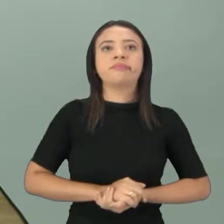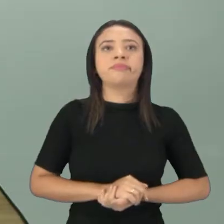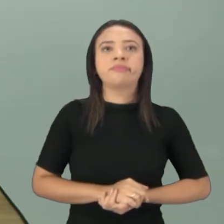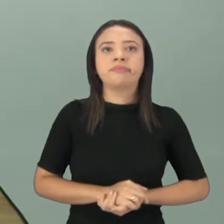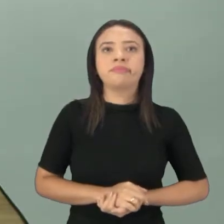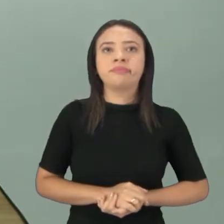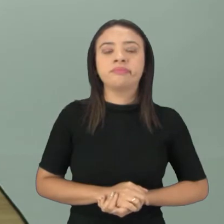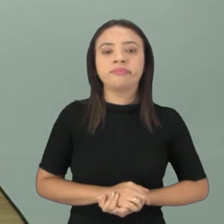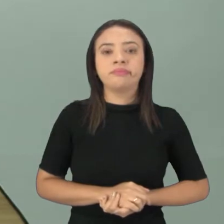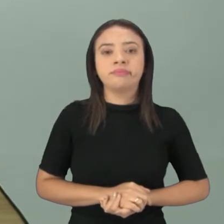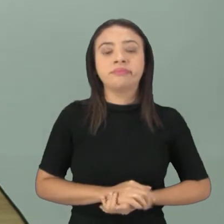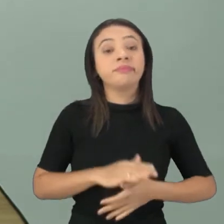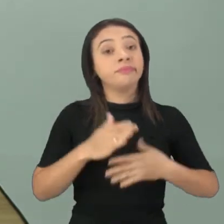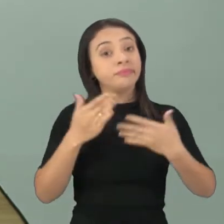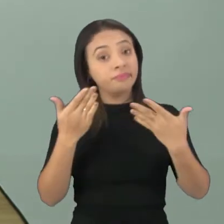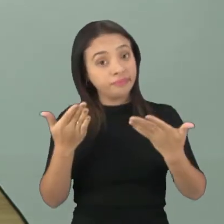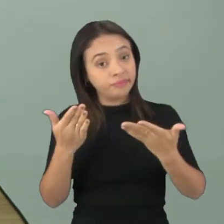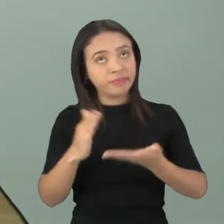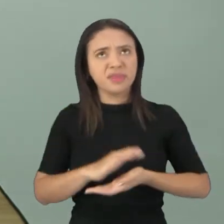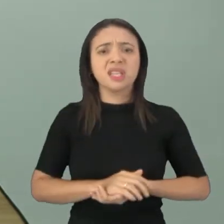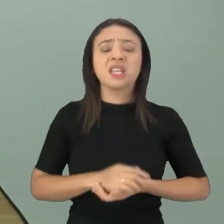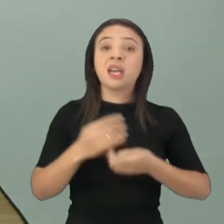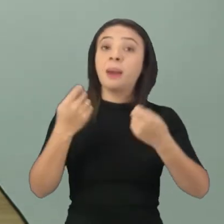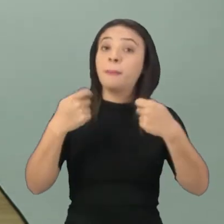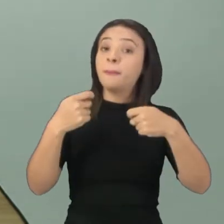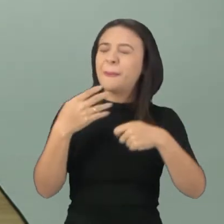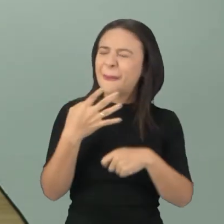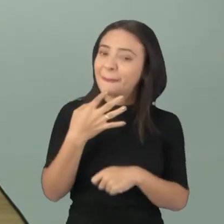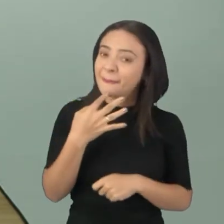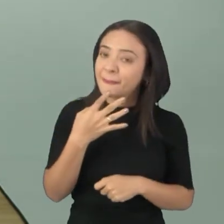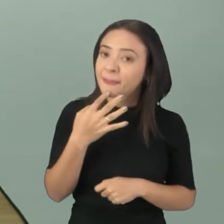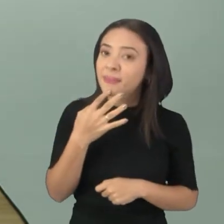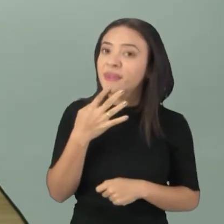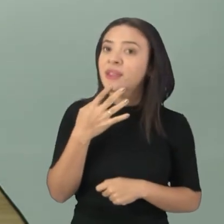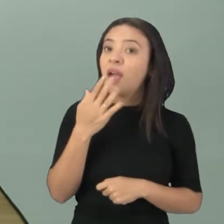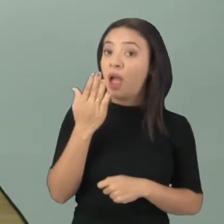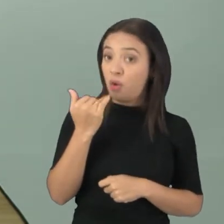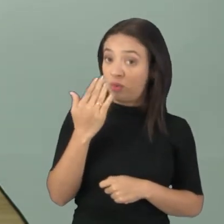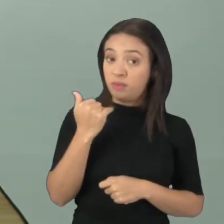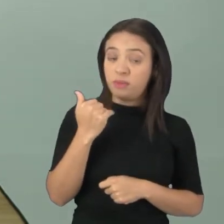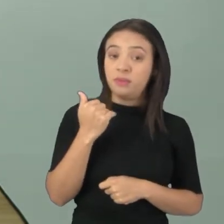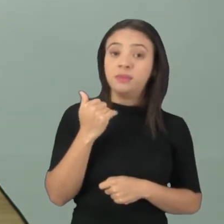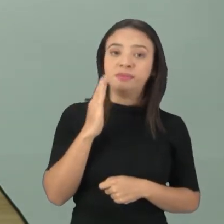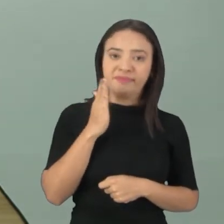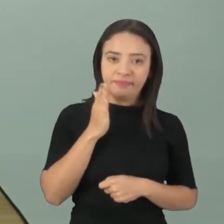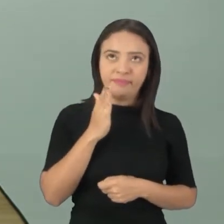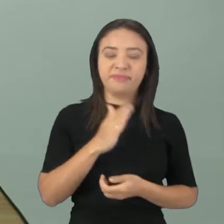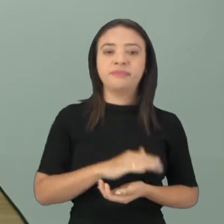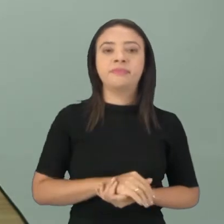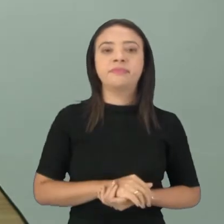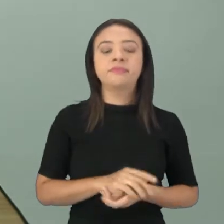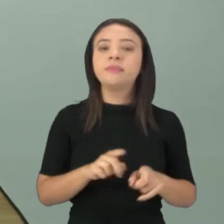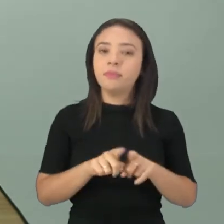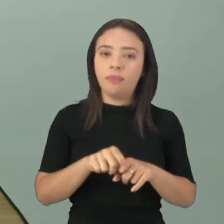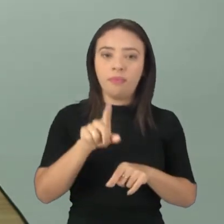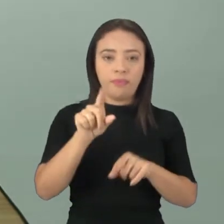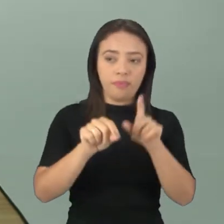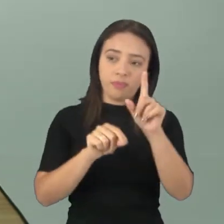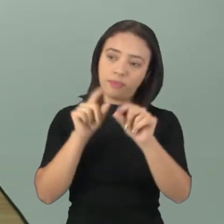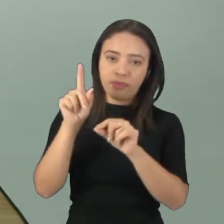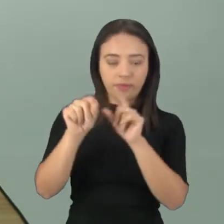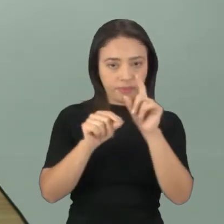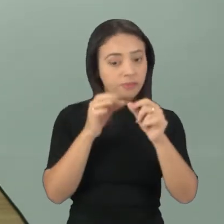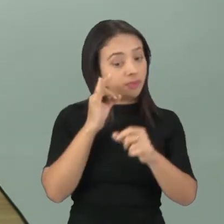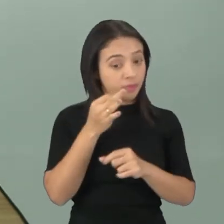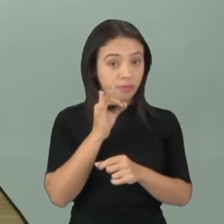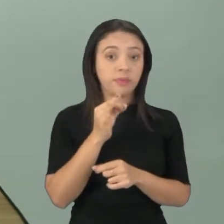falando, né? A gente precisa conhecer os alimentos que a gente está comendo e escolher, fazer as boas